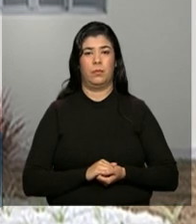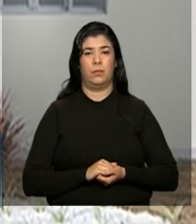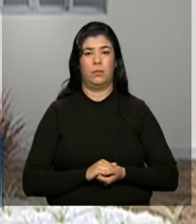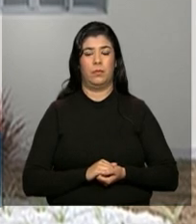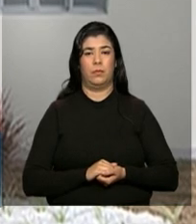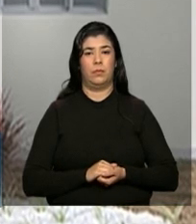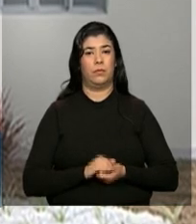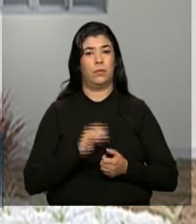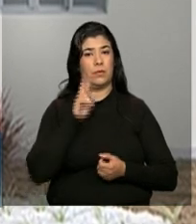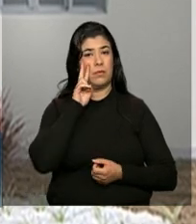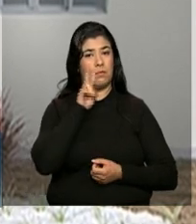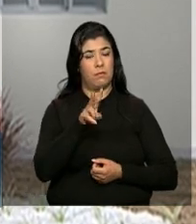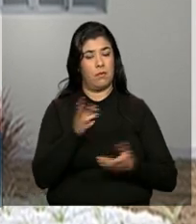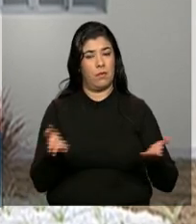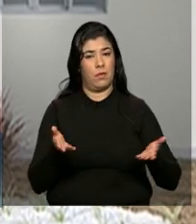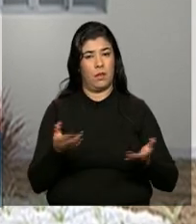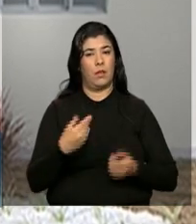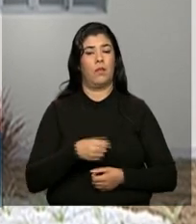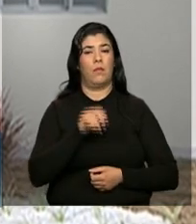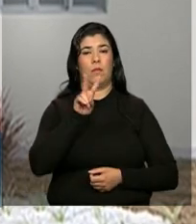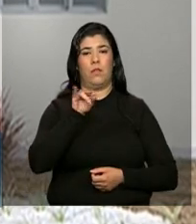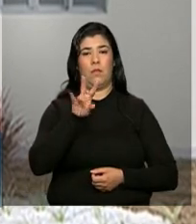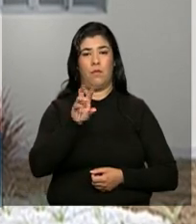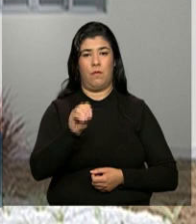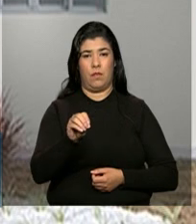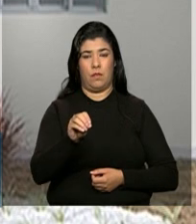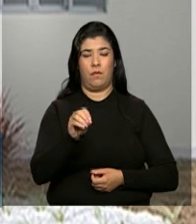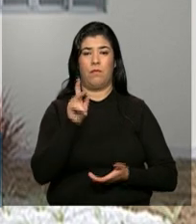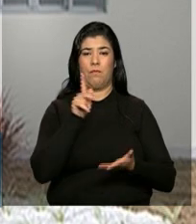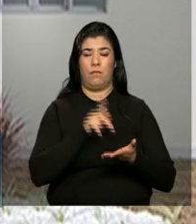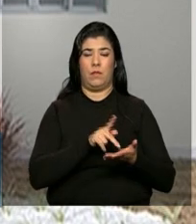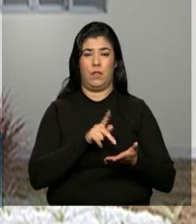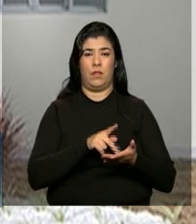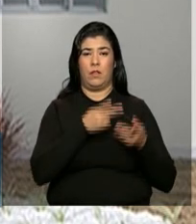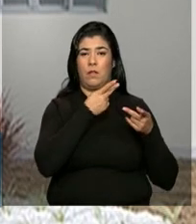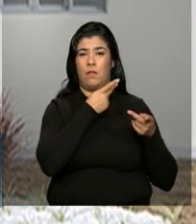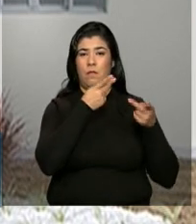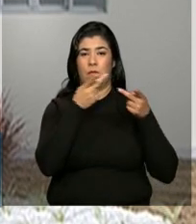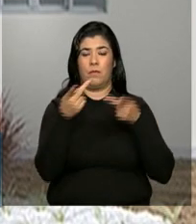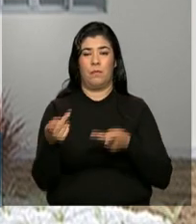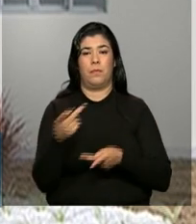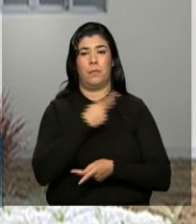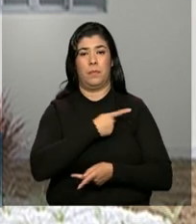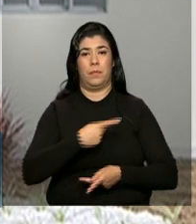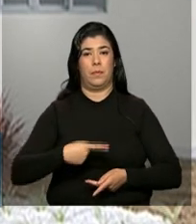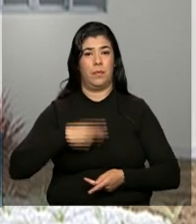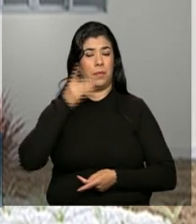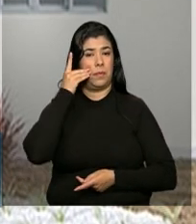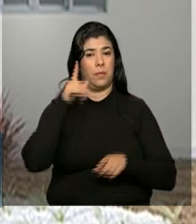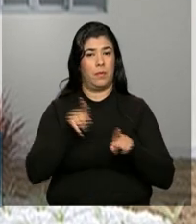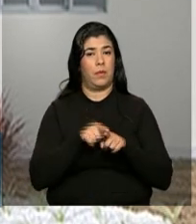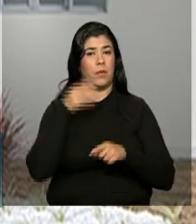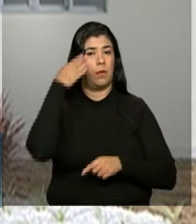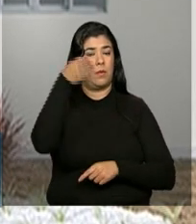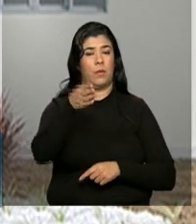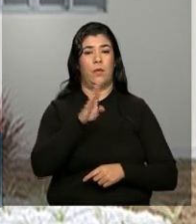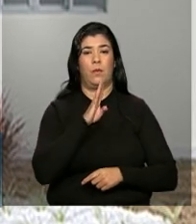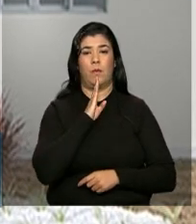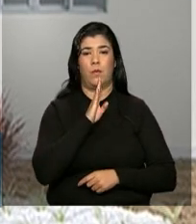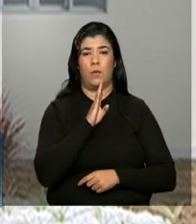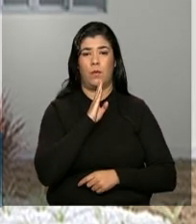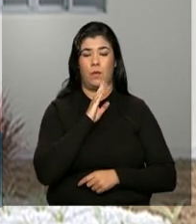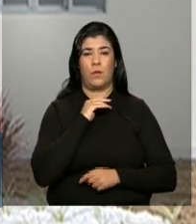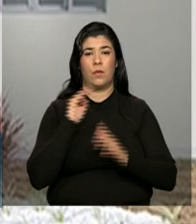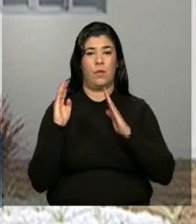Estamos ao vivo aqui na TVNBR, acompanhando a visita da presidenta Dilma Rousseff, que foi conhecer uma